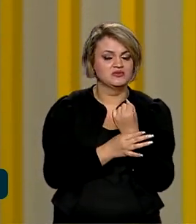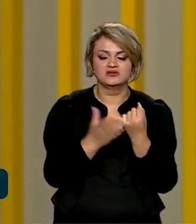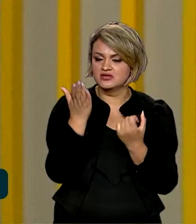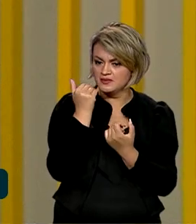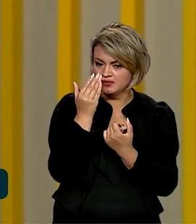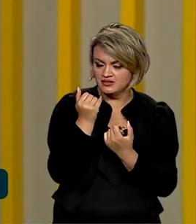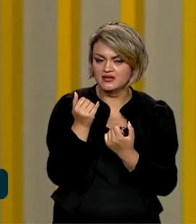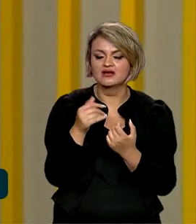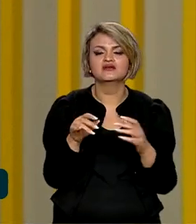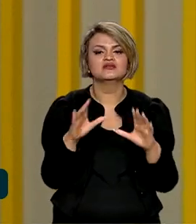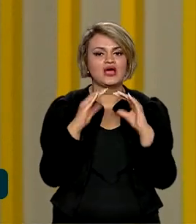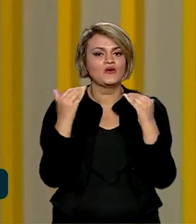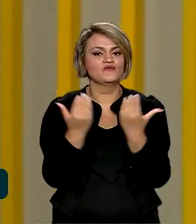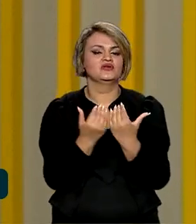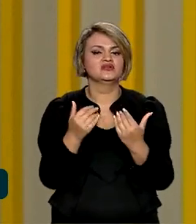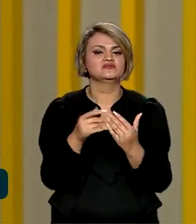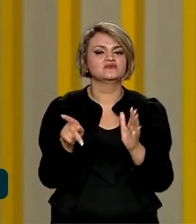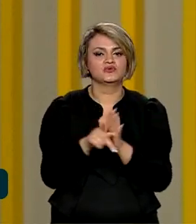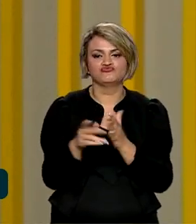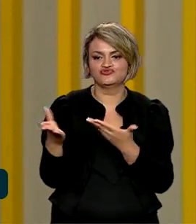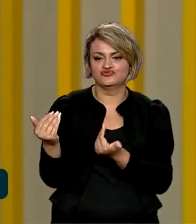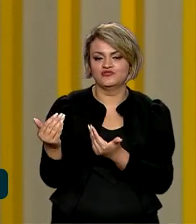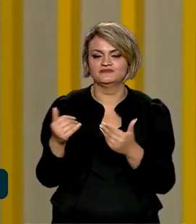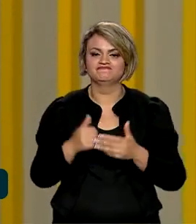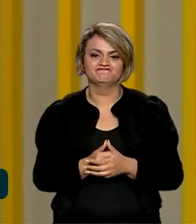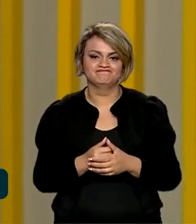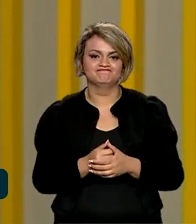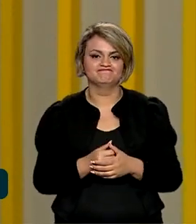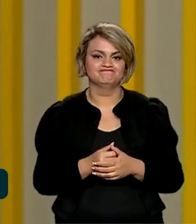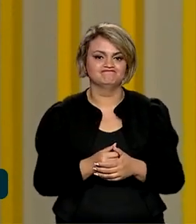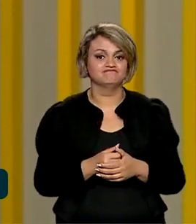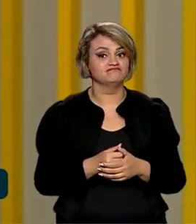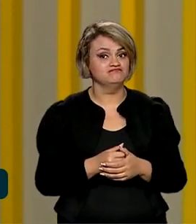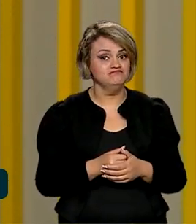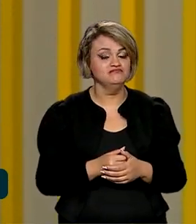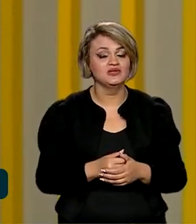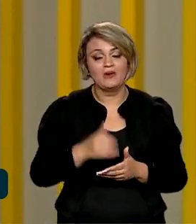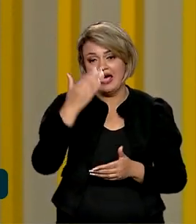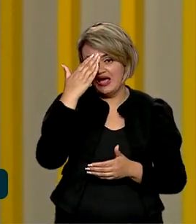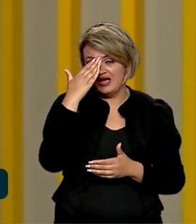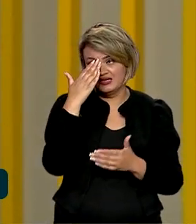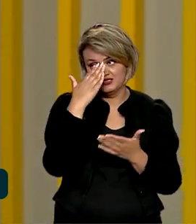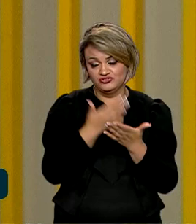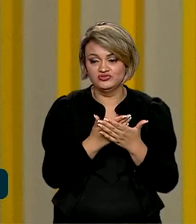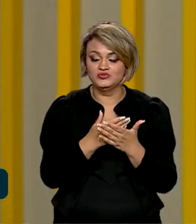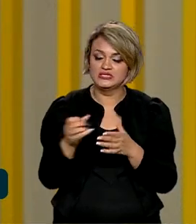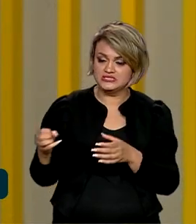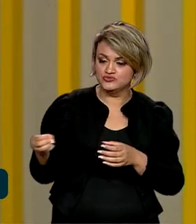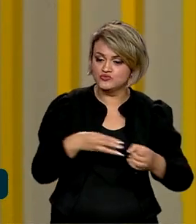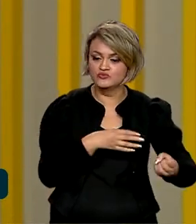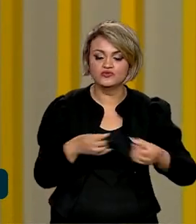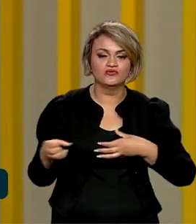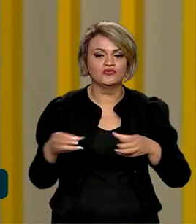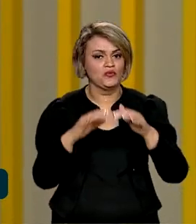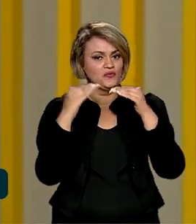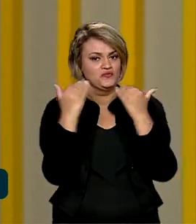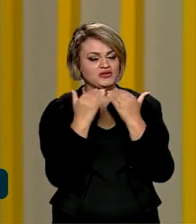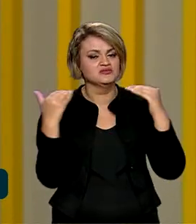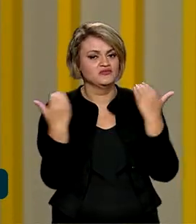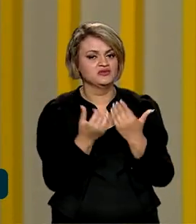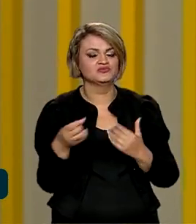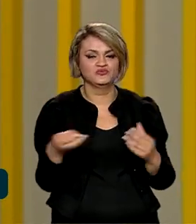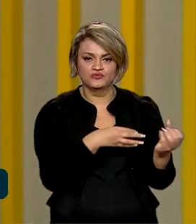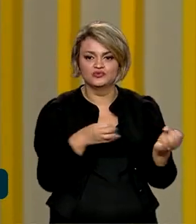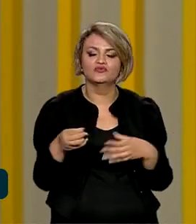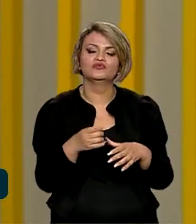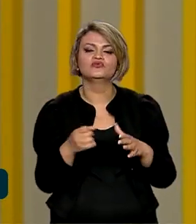e a Conferência Nacional de Juventude. Então, acho que esse ciclo de renovação das conferências vai